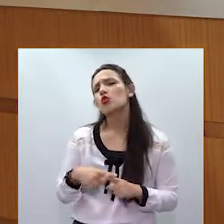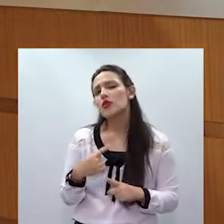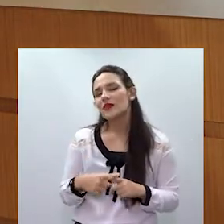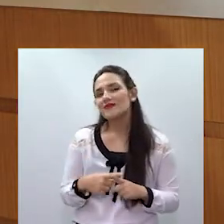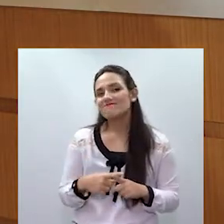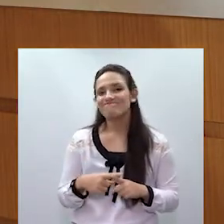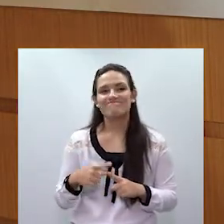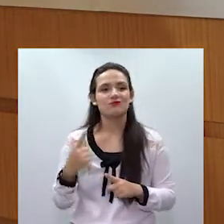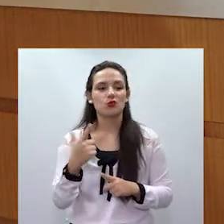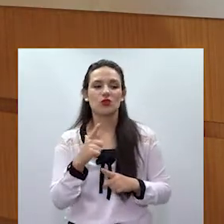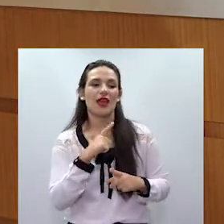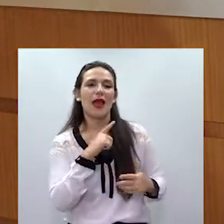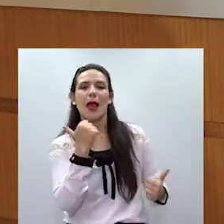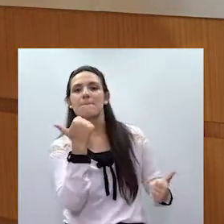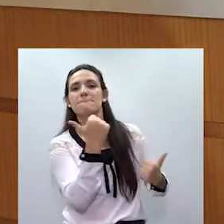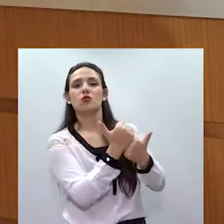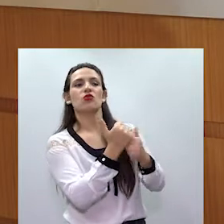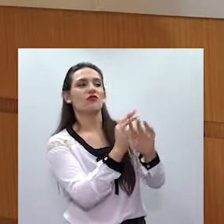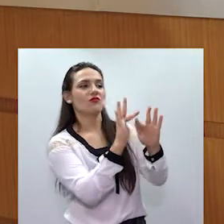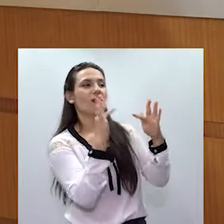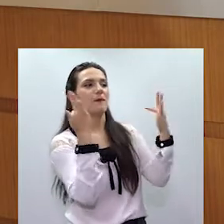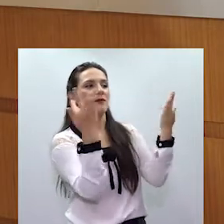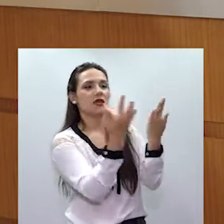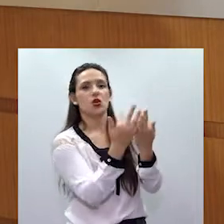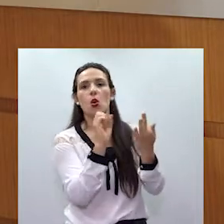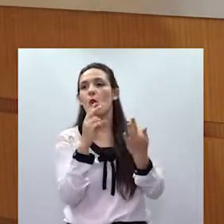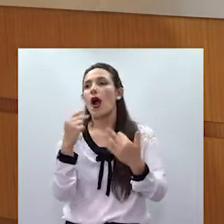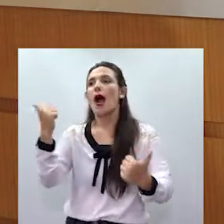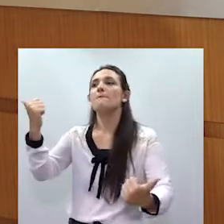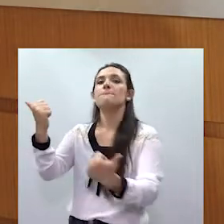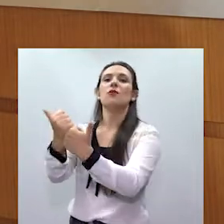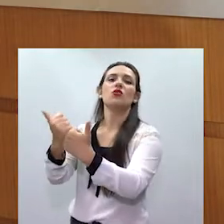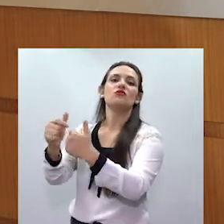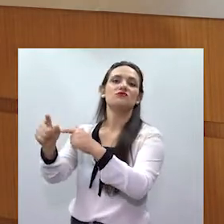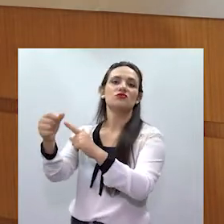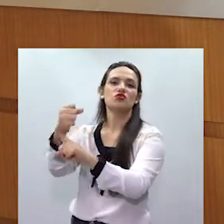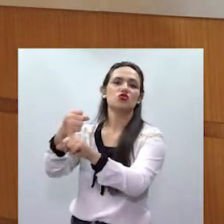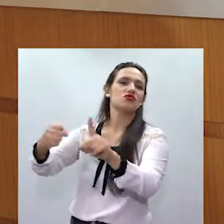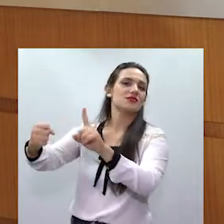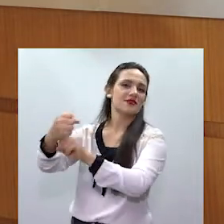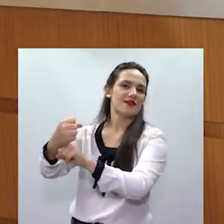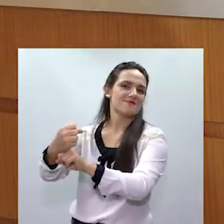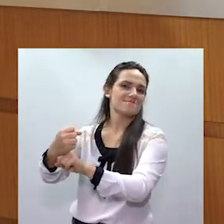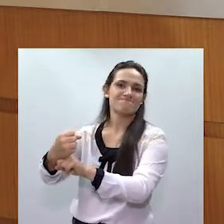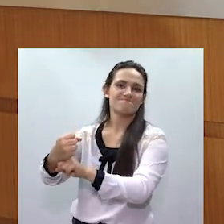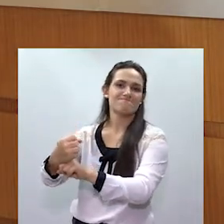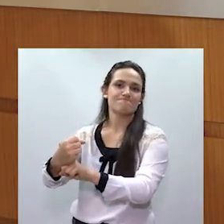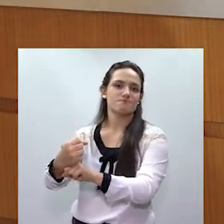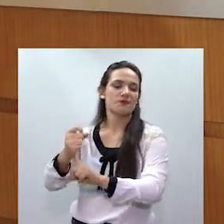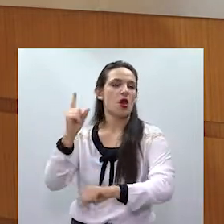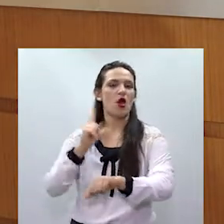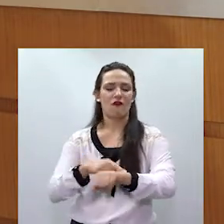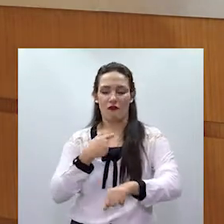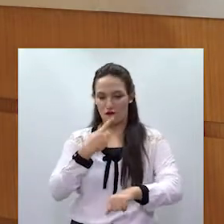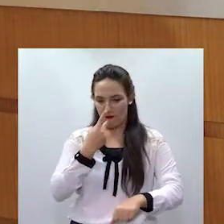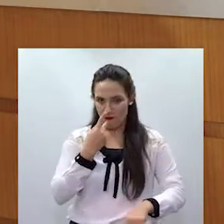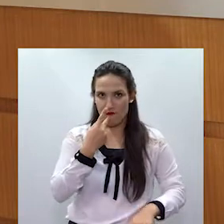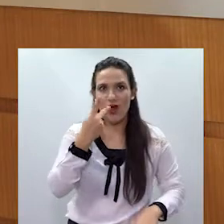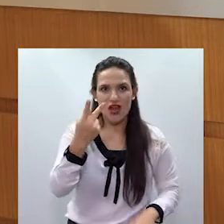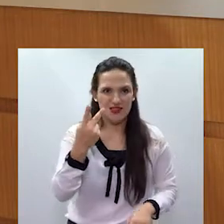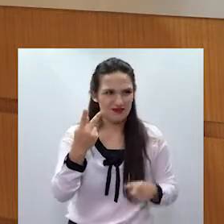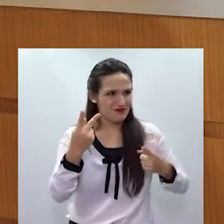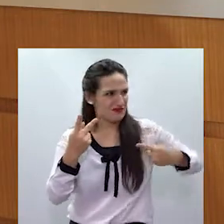vezes, não encontram suporte familiar, ou suporte na sociedade para romper esse ciclo. Então, muitas vêm em